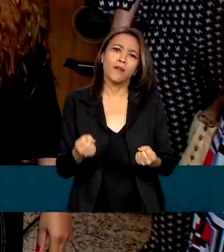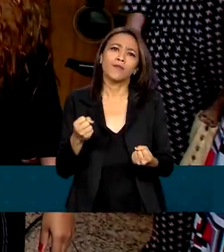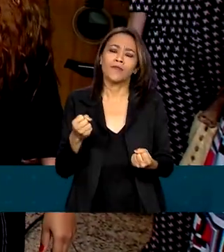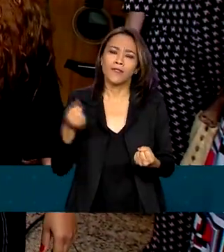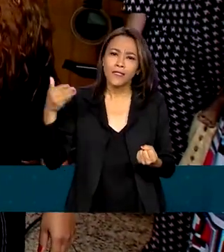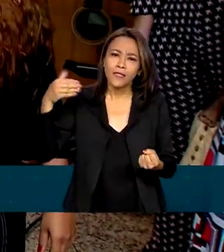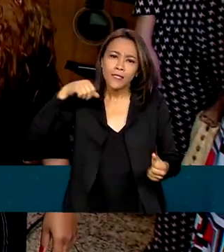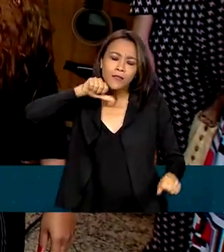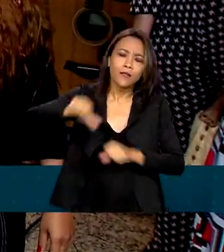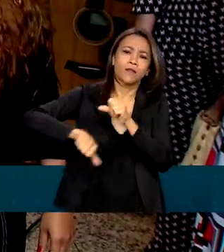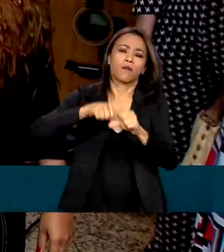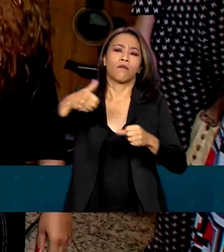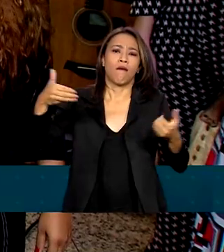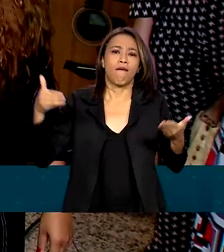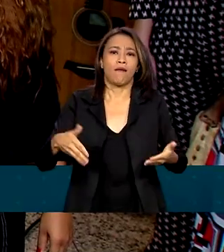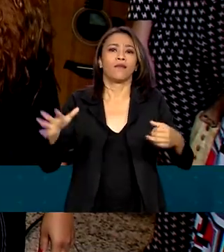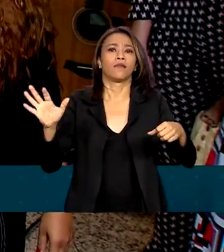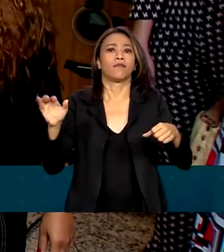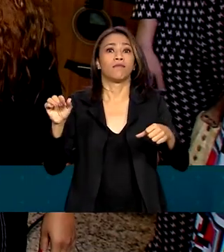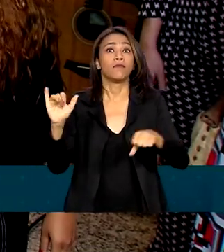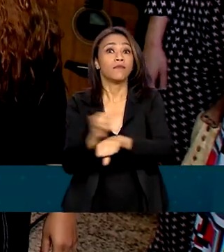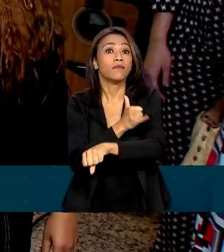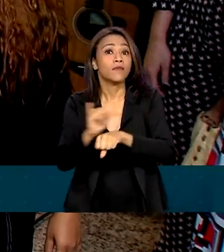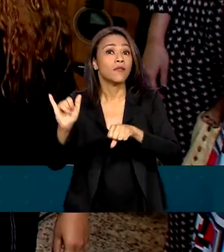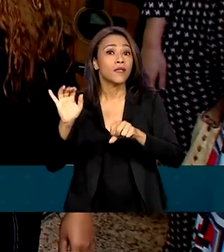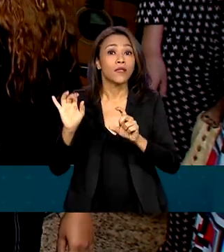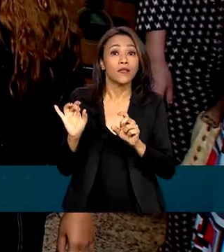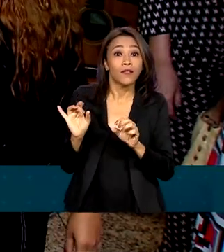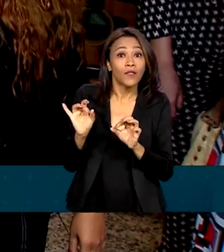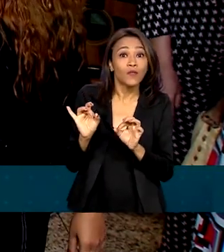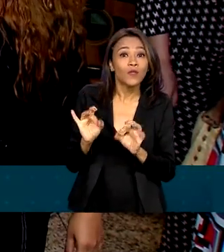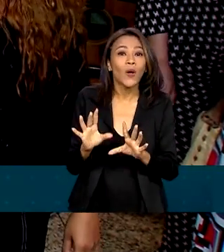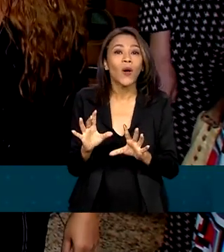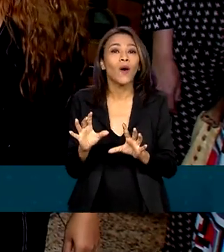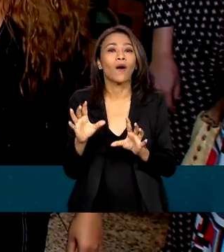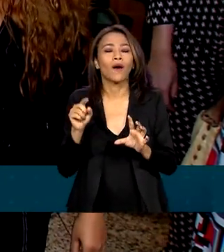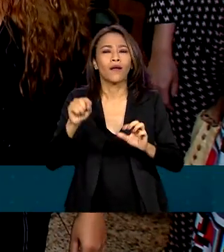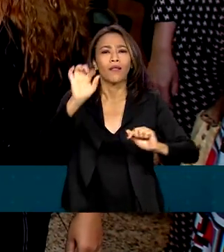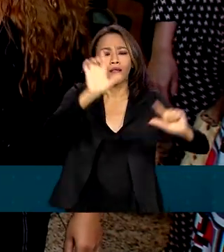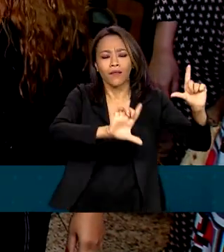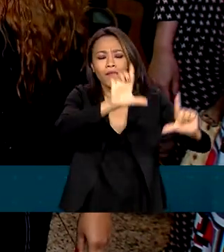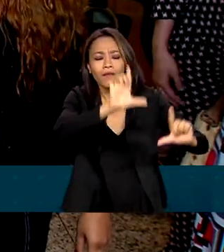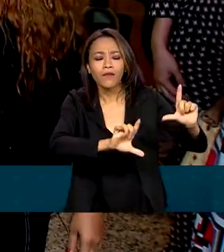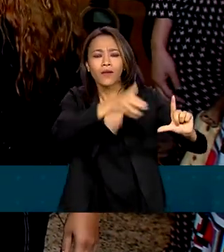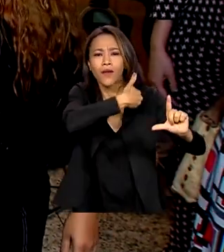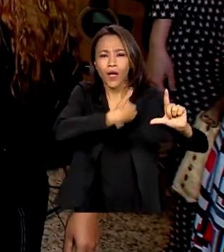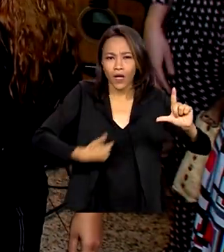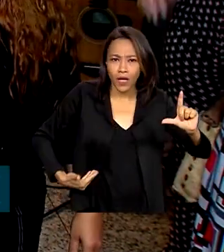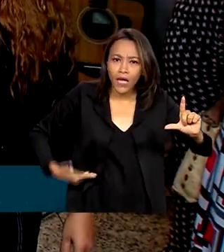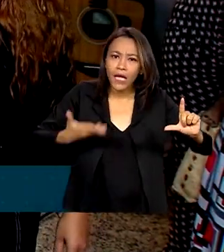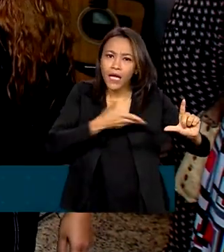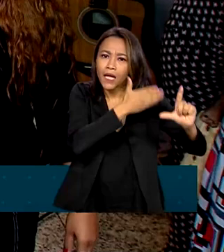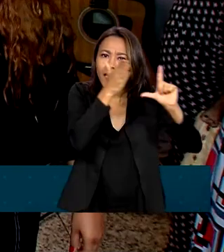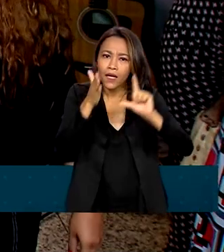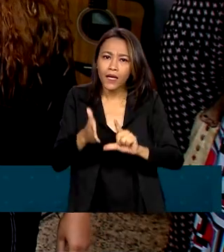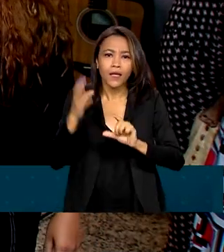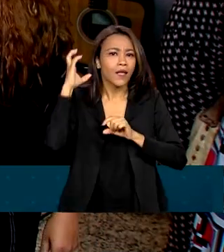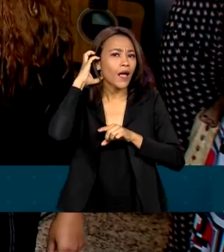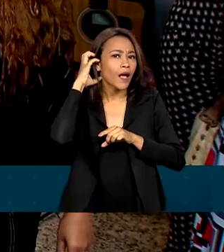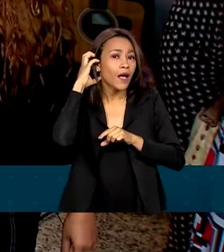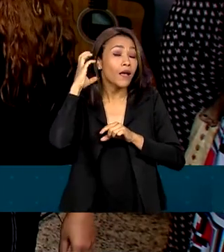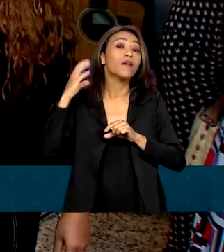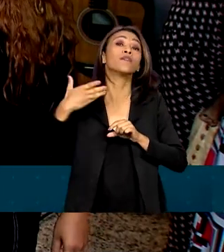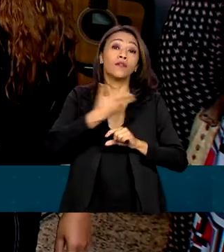ferramenta não só numa cabeça de rede da TV pública, da rádio pública,